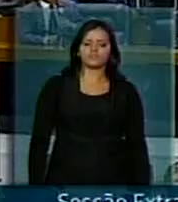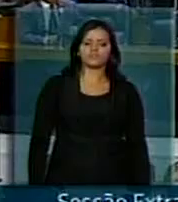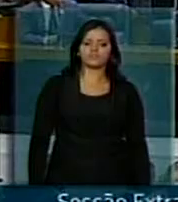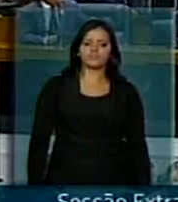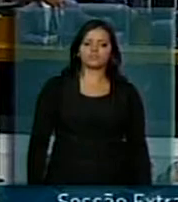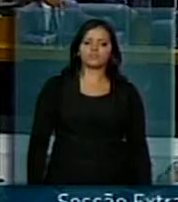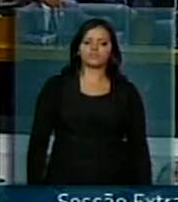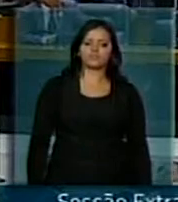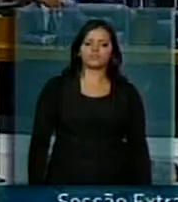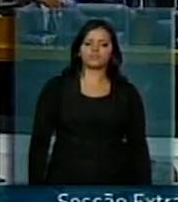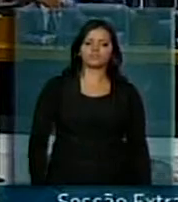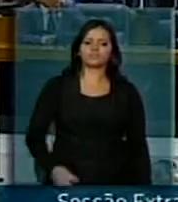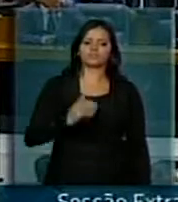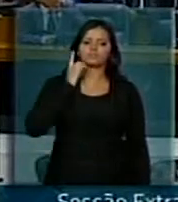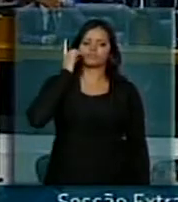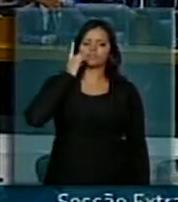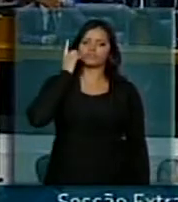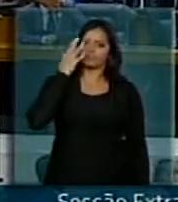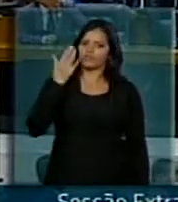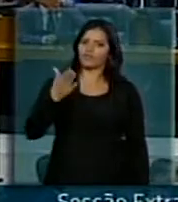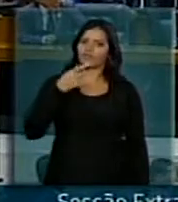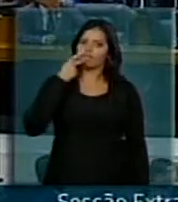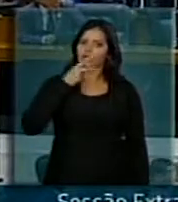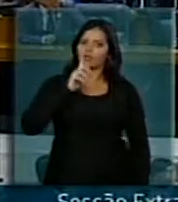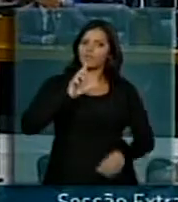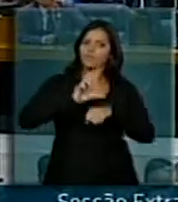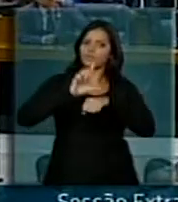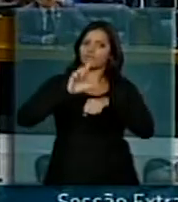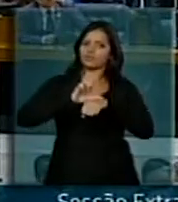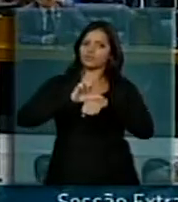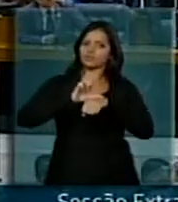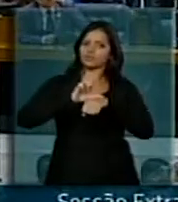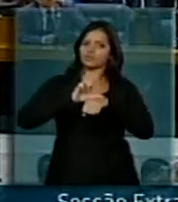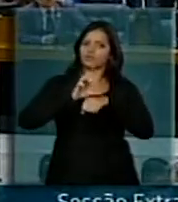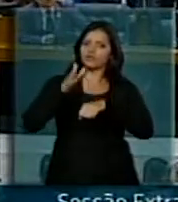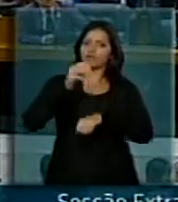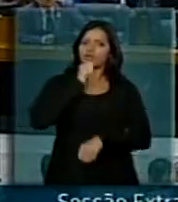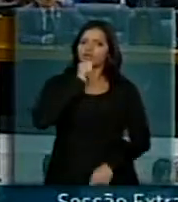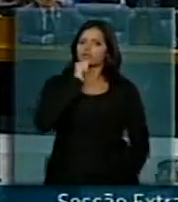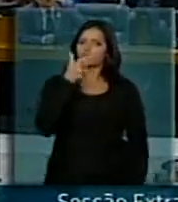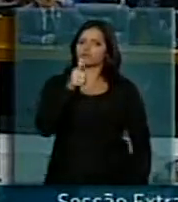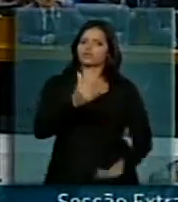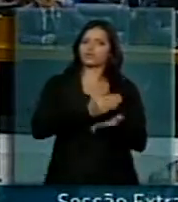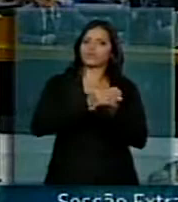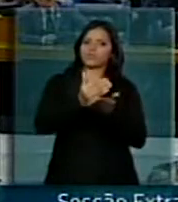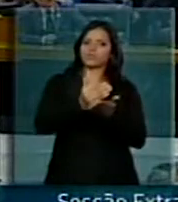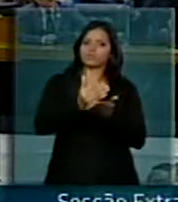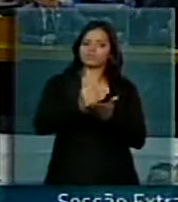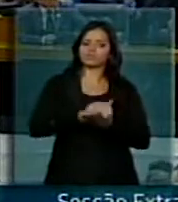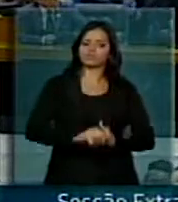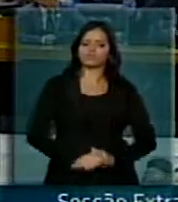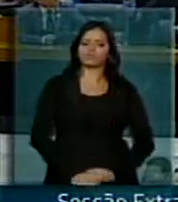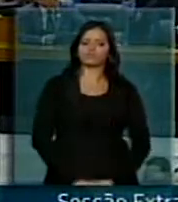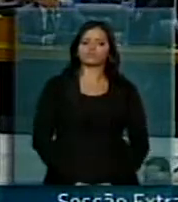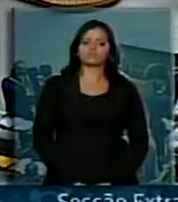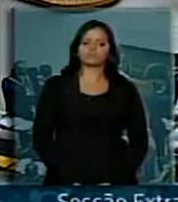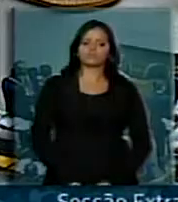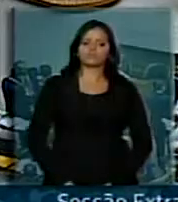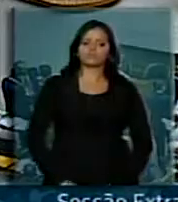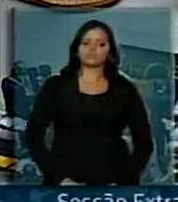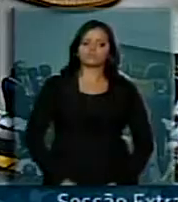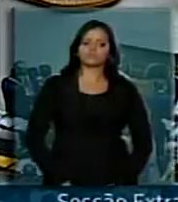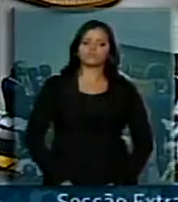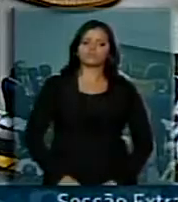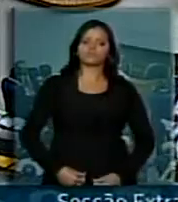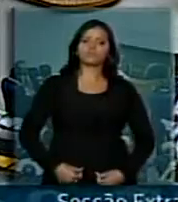O Paulo Biak vai falar como líder, logo depois eu vejo a sua questão de votação. Deputado Paulo Biak, palavra? Muito obrigado, senhor